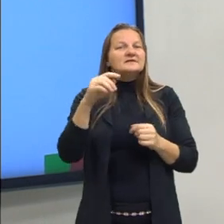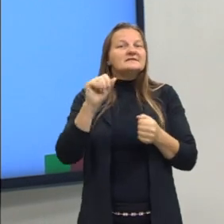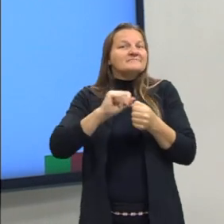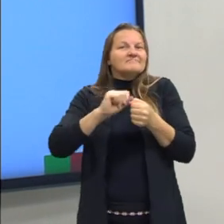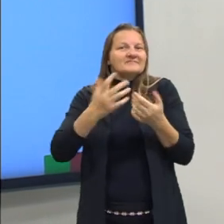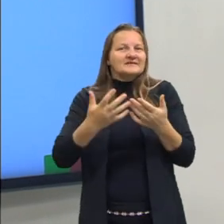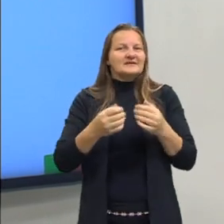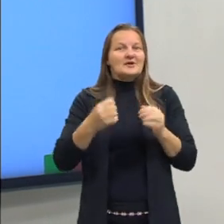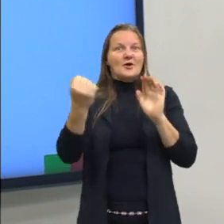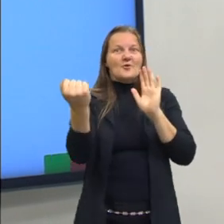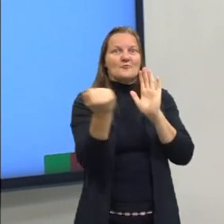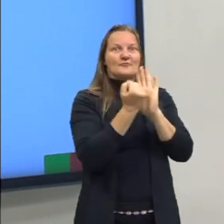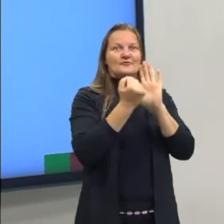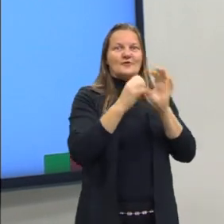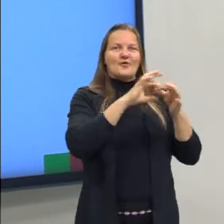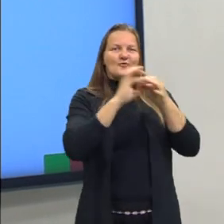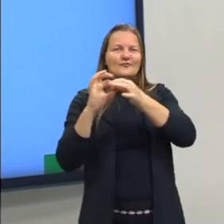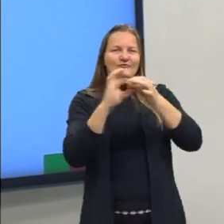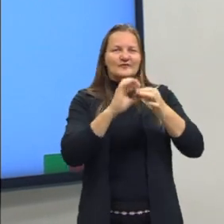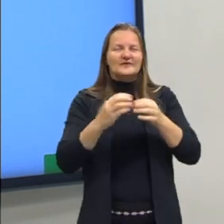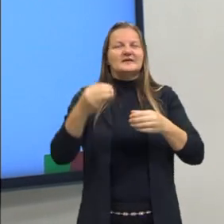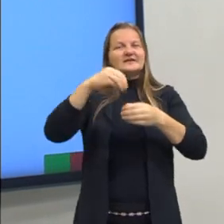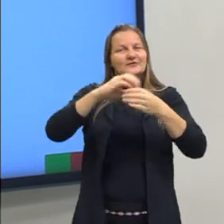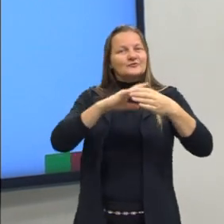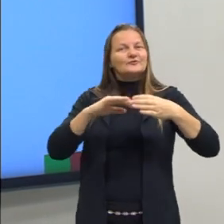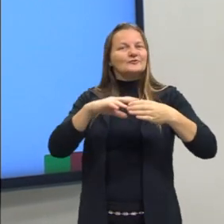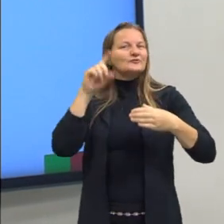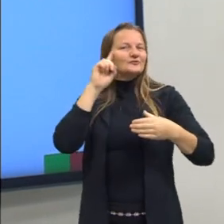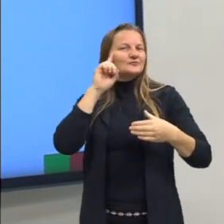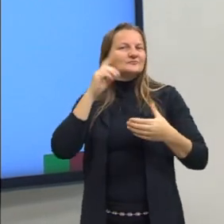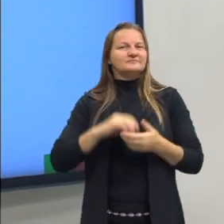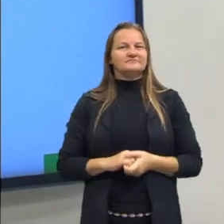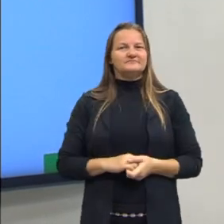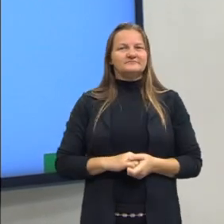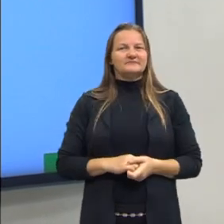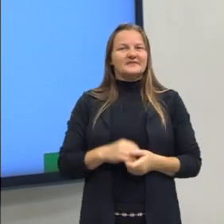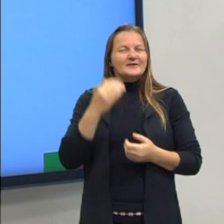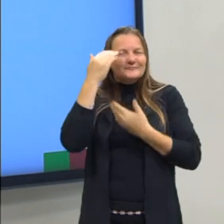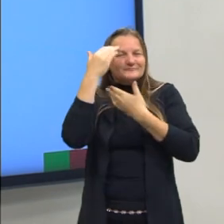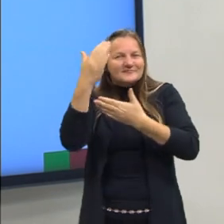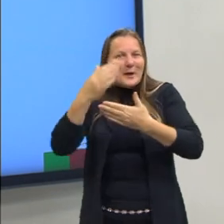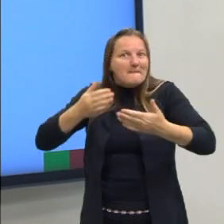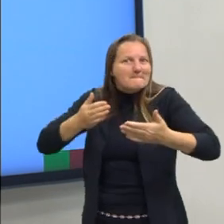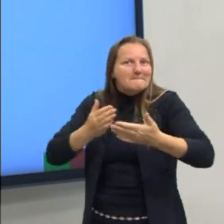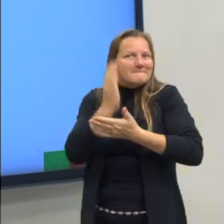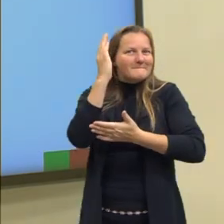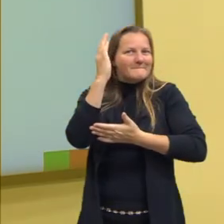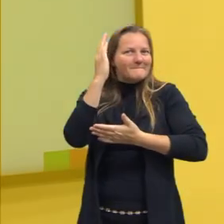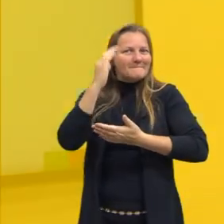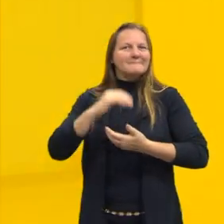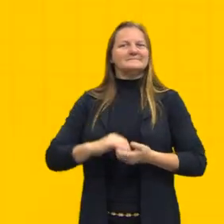trazendo efeitos coligativos para soluções do dia a dia. Muito obrigada e partiu passar!